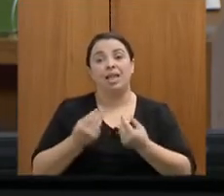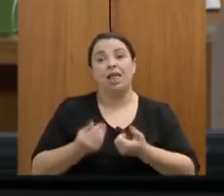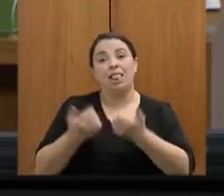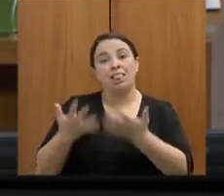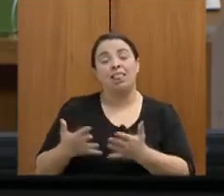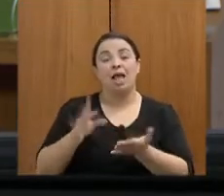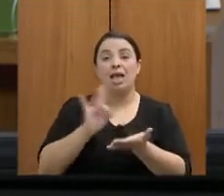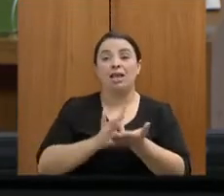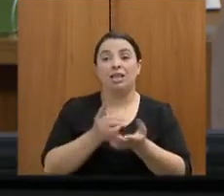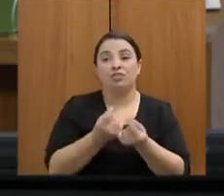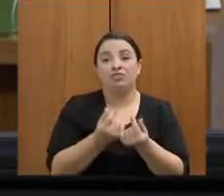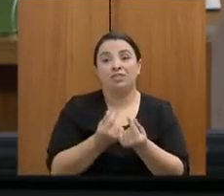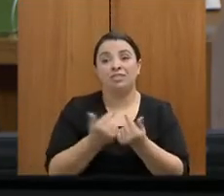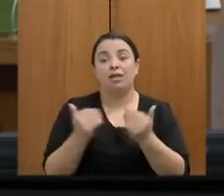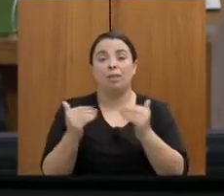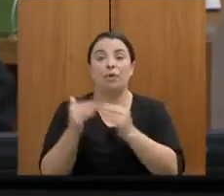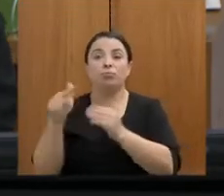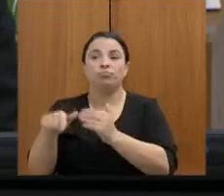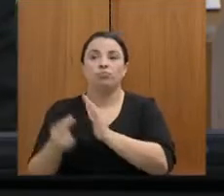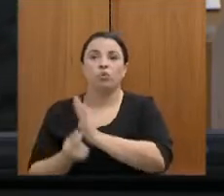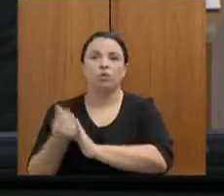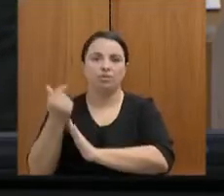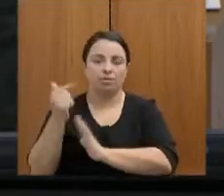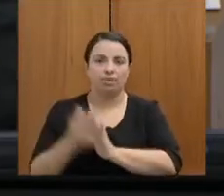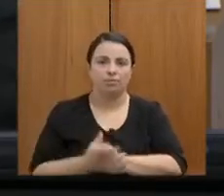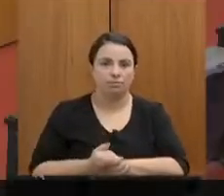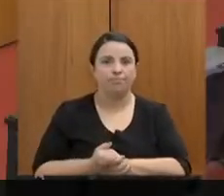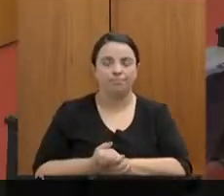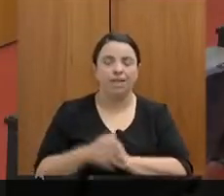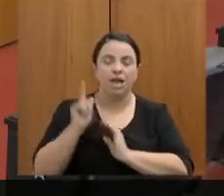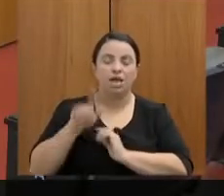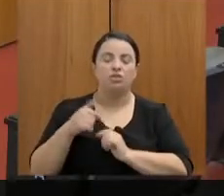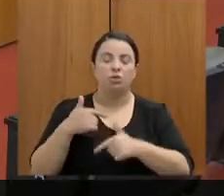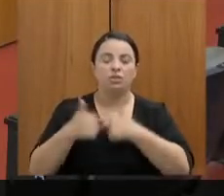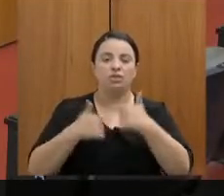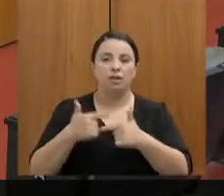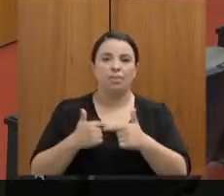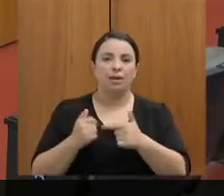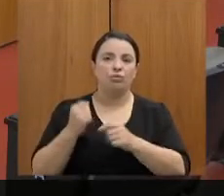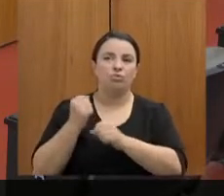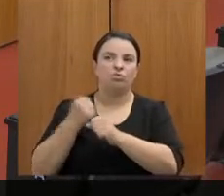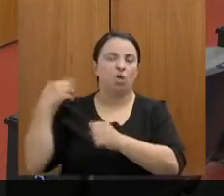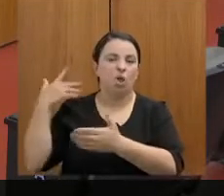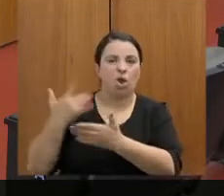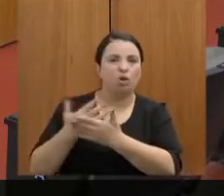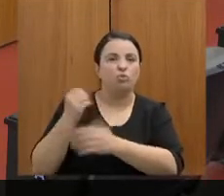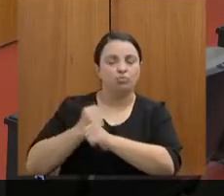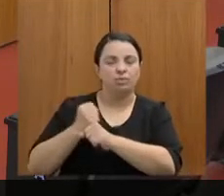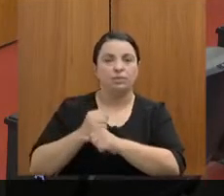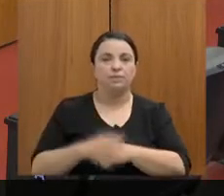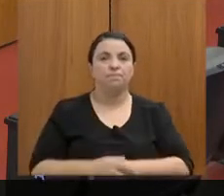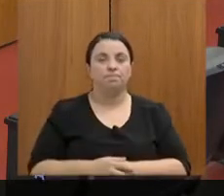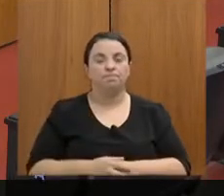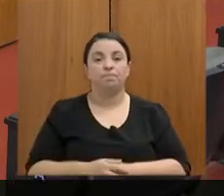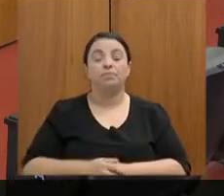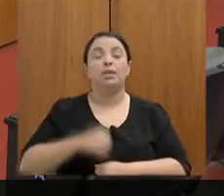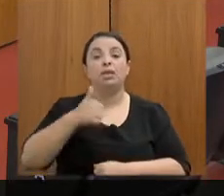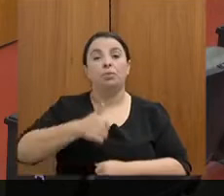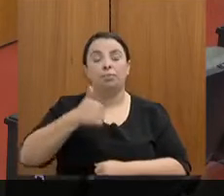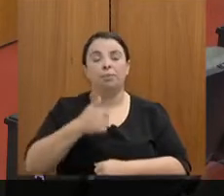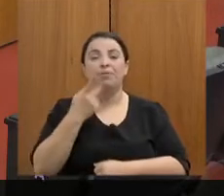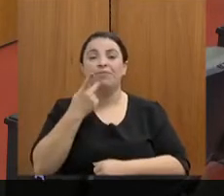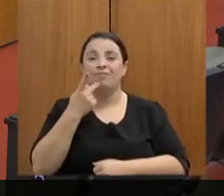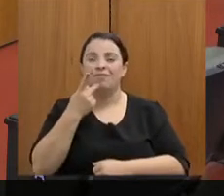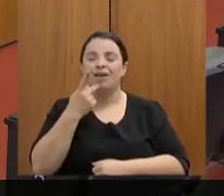orçamento. É isso que nós temos buscado fazer nos últimos anos. Ok. Muito obrigado. Passa a palavra para o primeiro registro que é a presença do